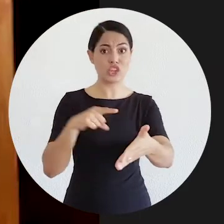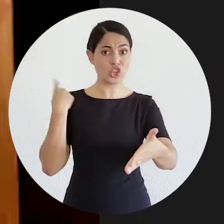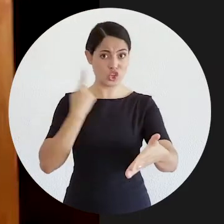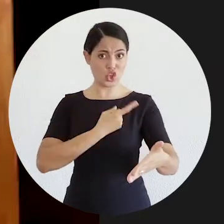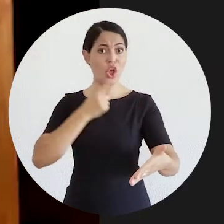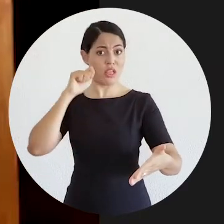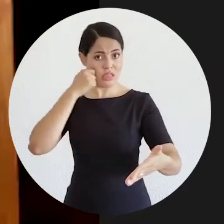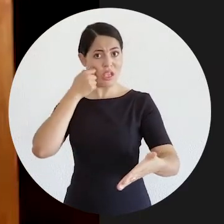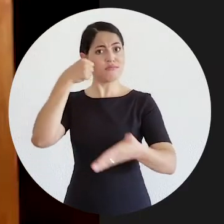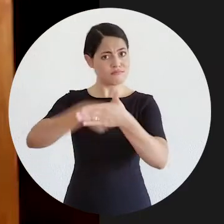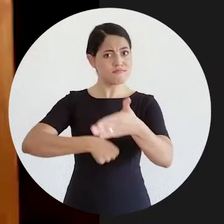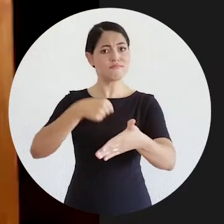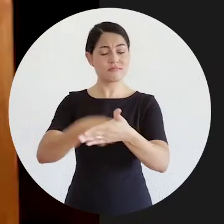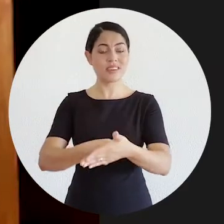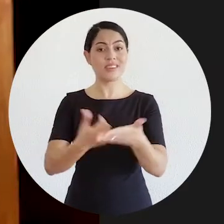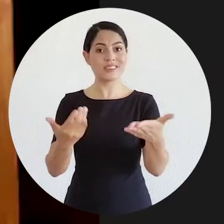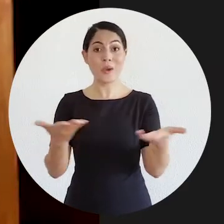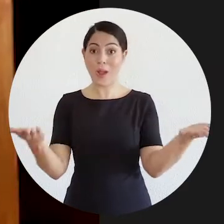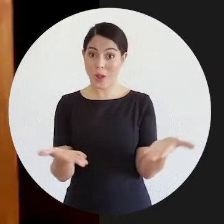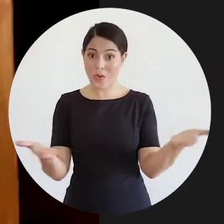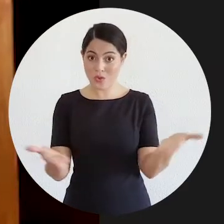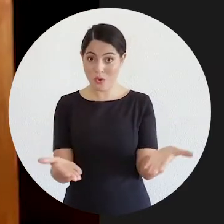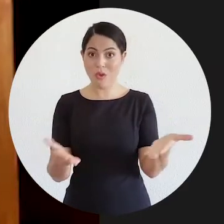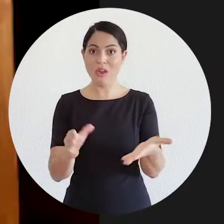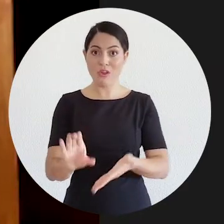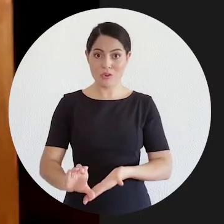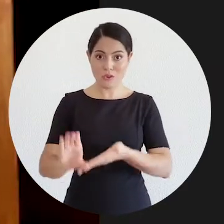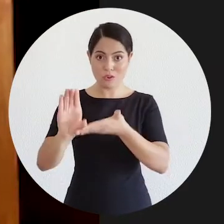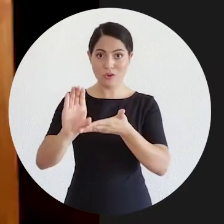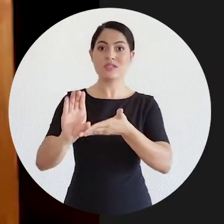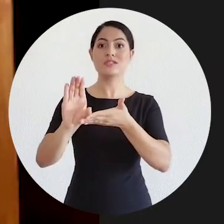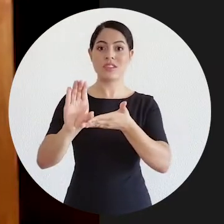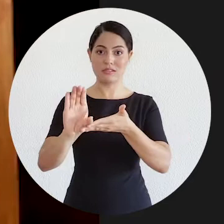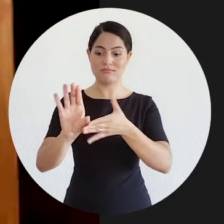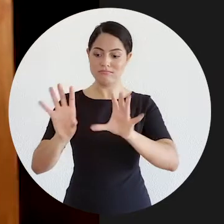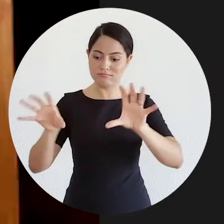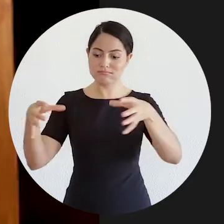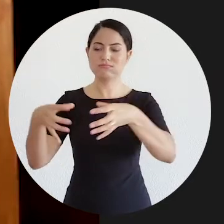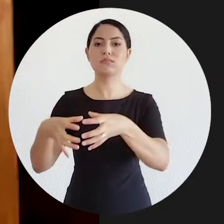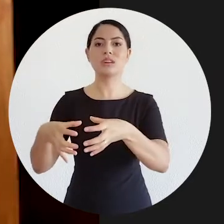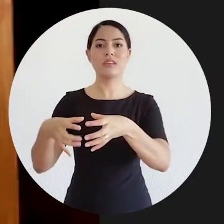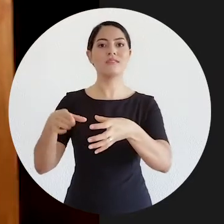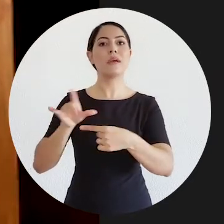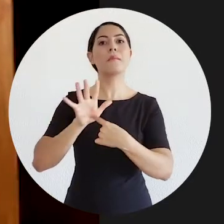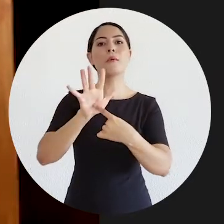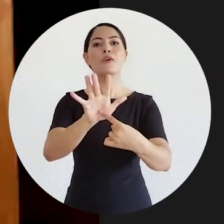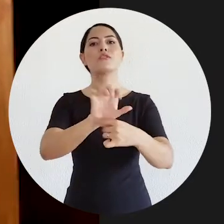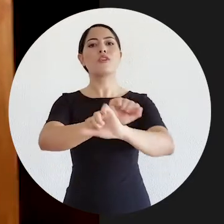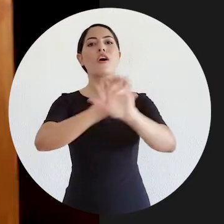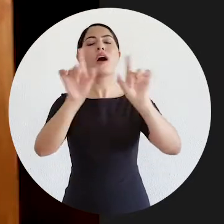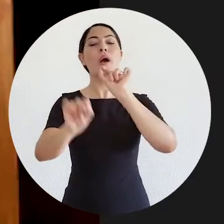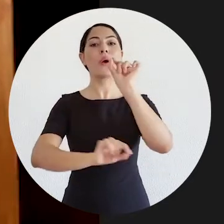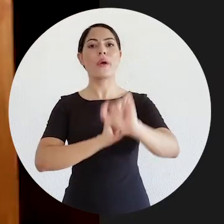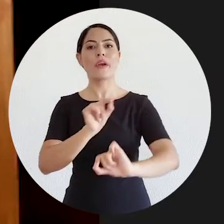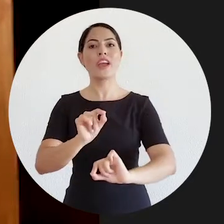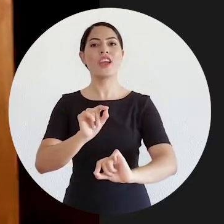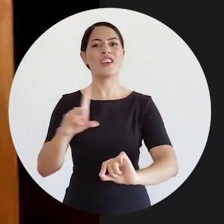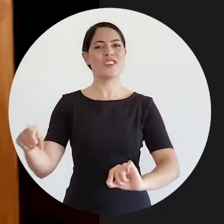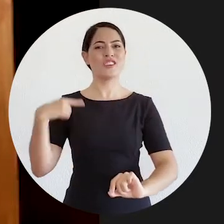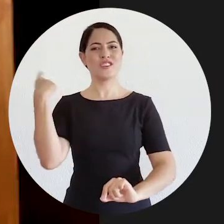Conselho pode, inclusive, dar uma demonstração clara que já partiu, ou melhor, já